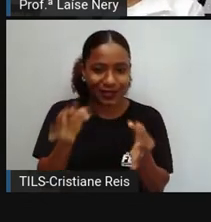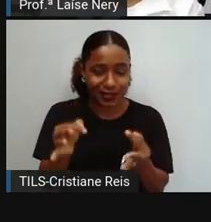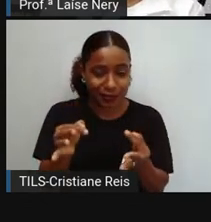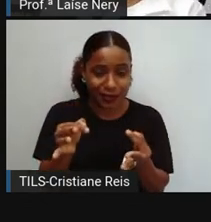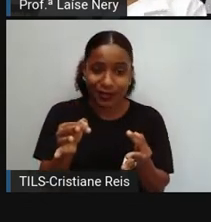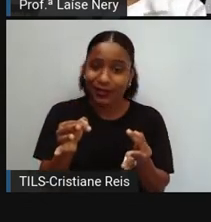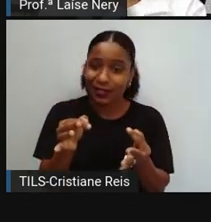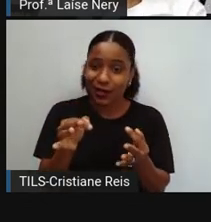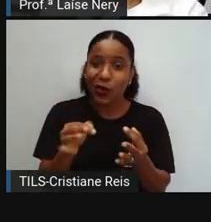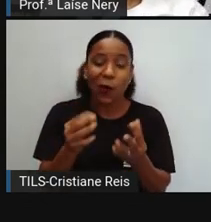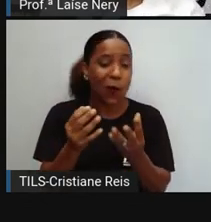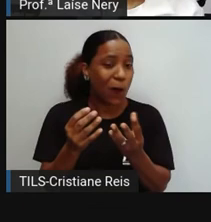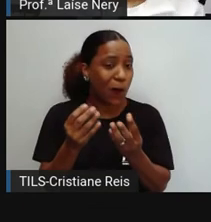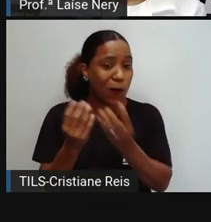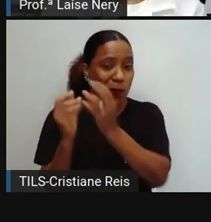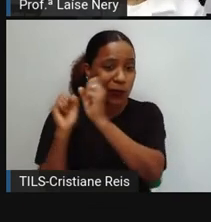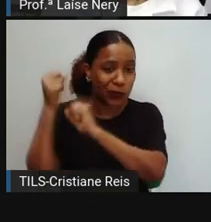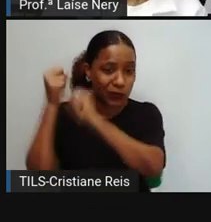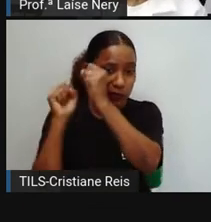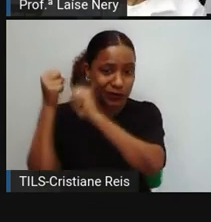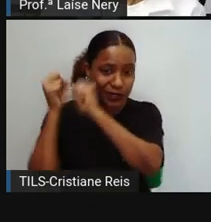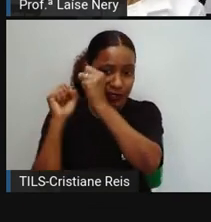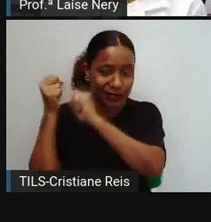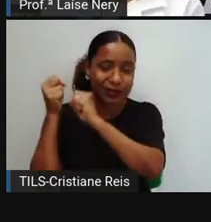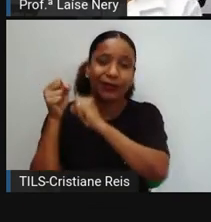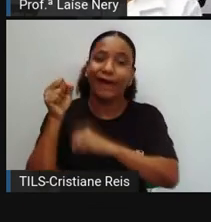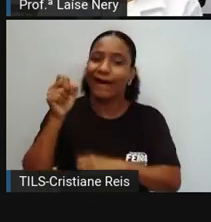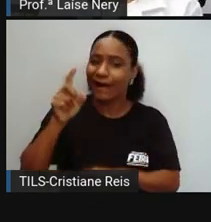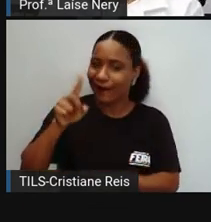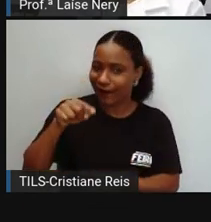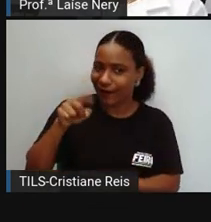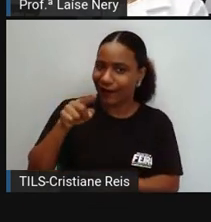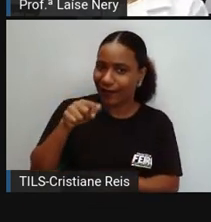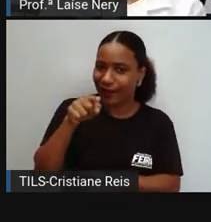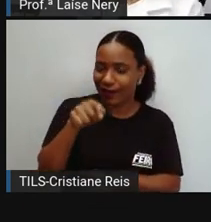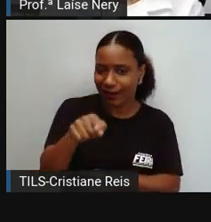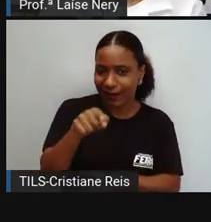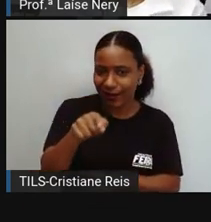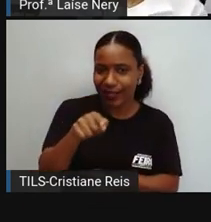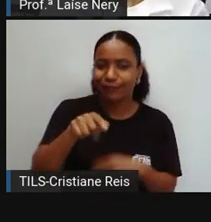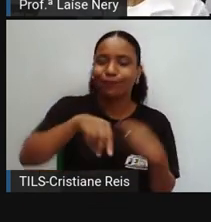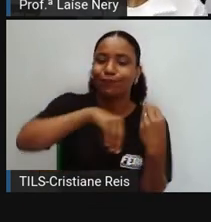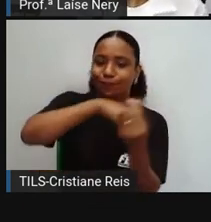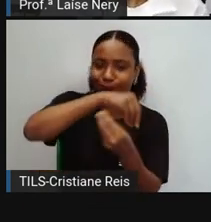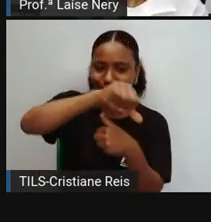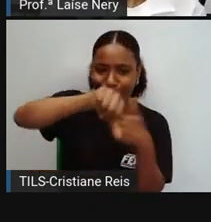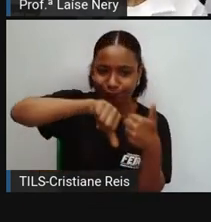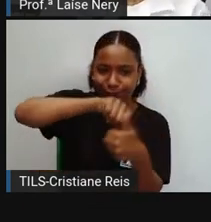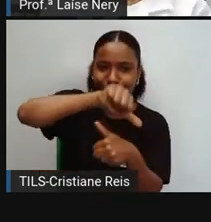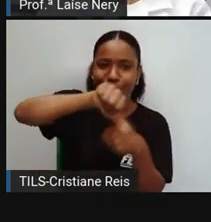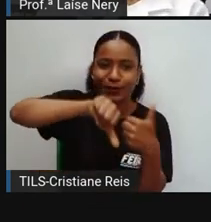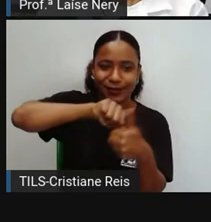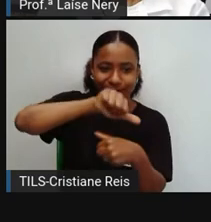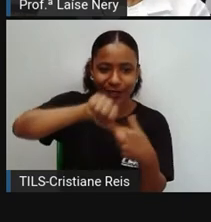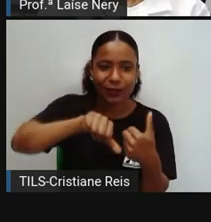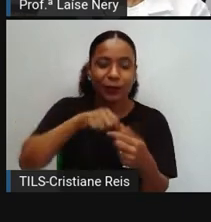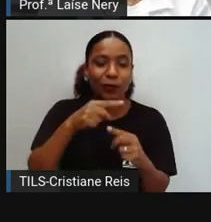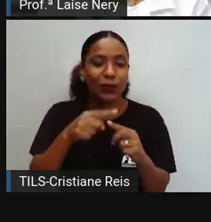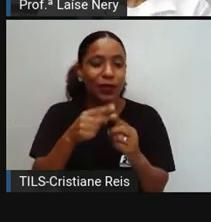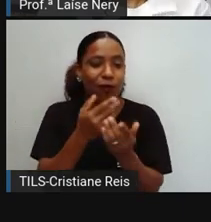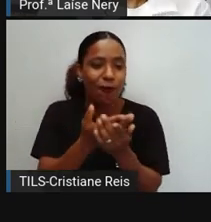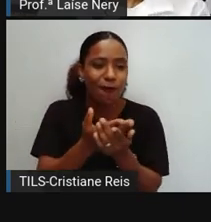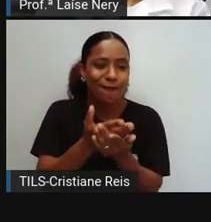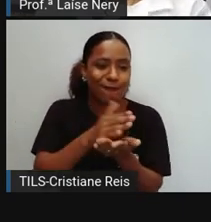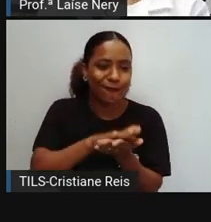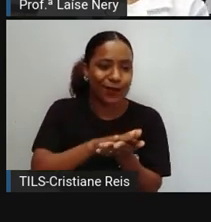ver? É um alimento processado porque ela já passou pelo processo de fritura então ali já tem